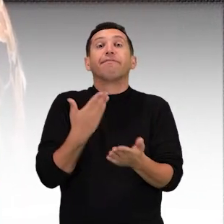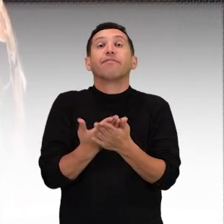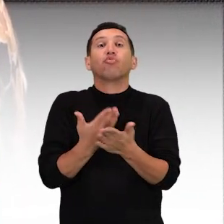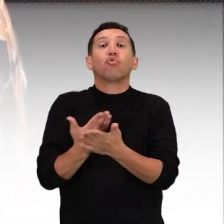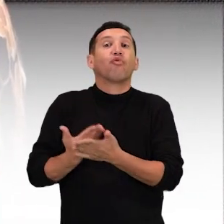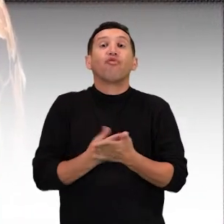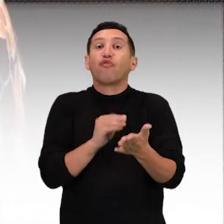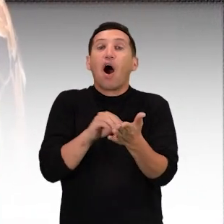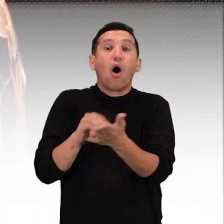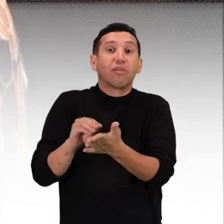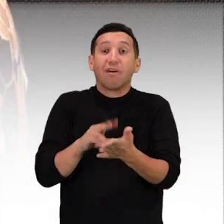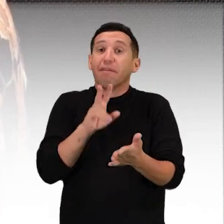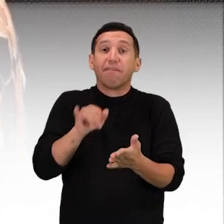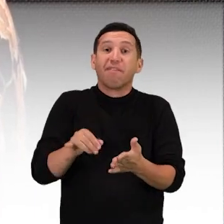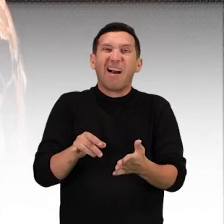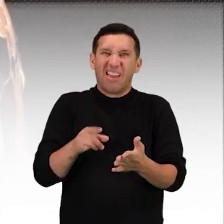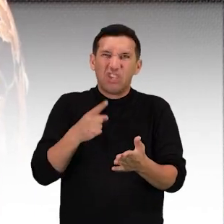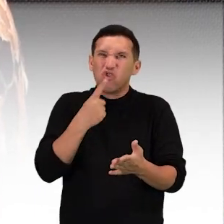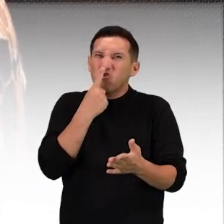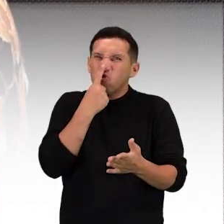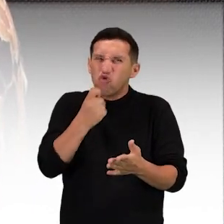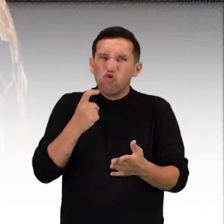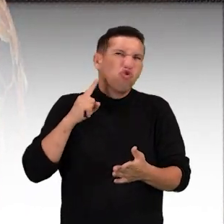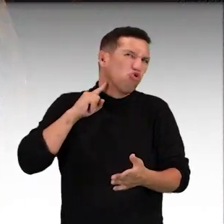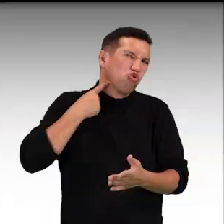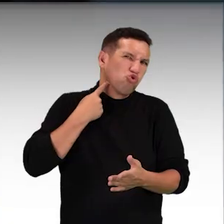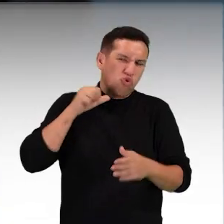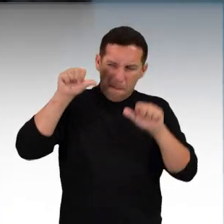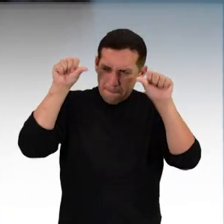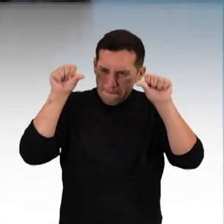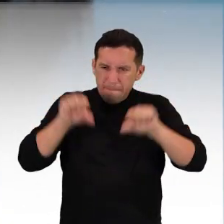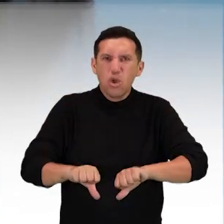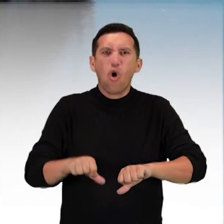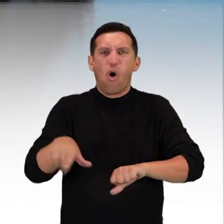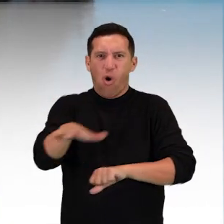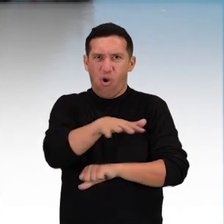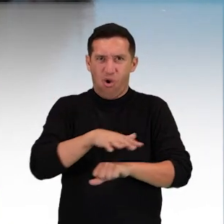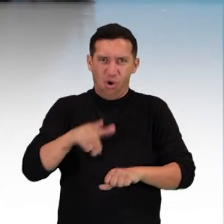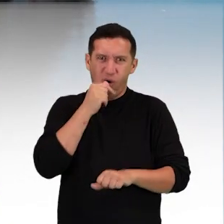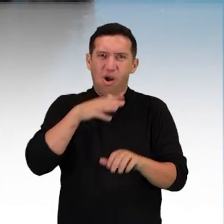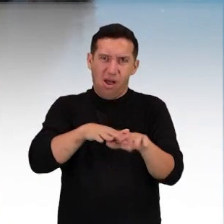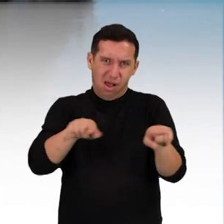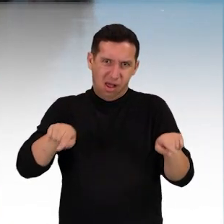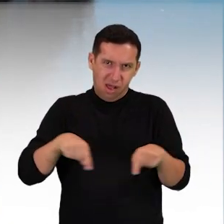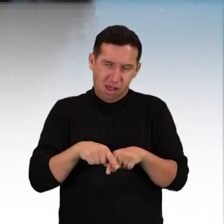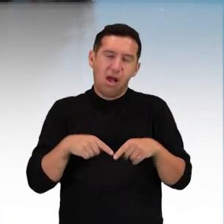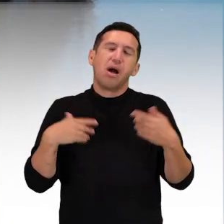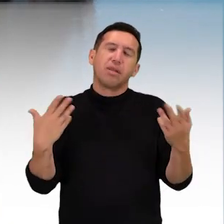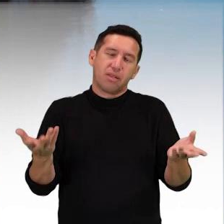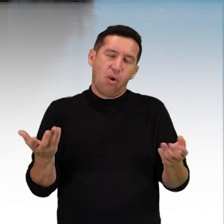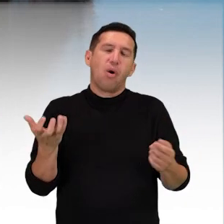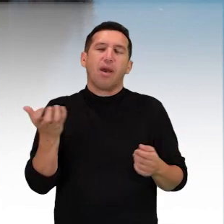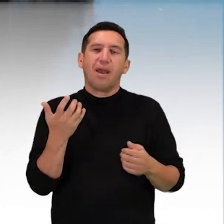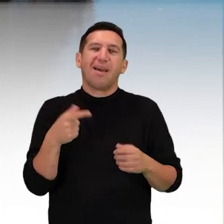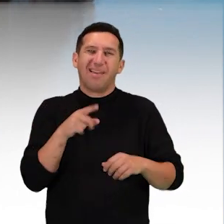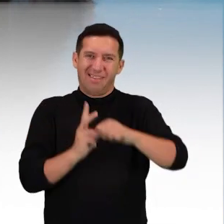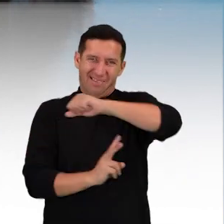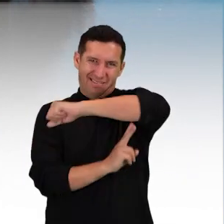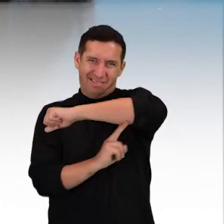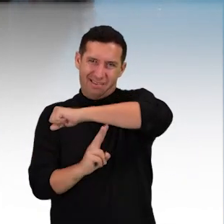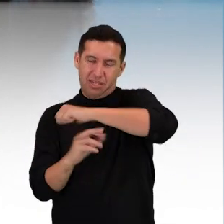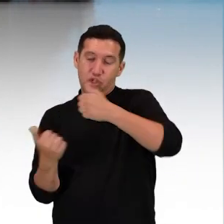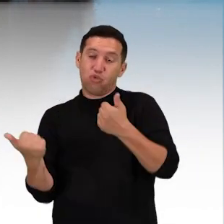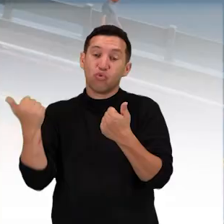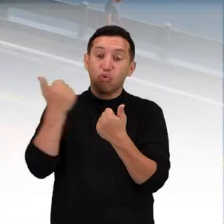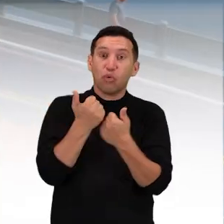sem estudos, vai poluir muito mais aquelas águas. O projeto da Prefeitura se propõe a substituir